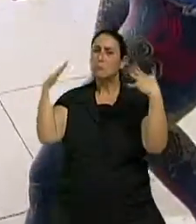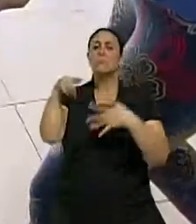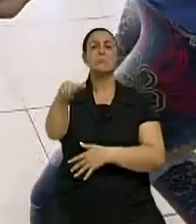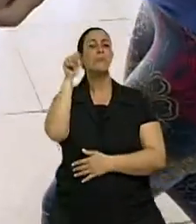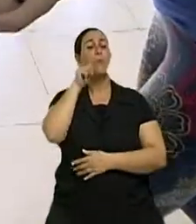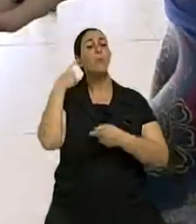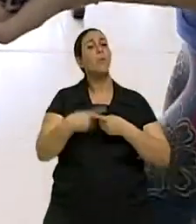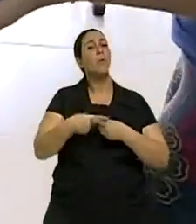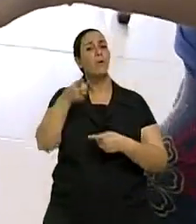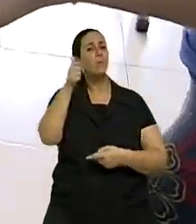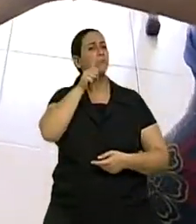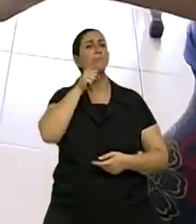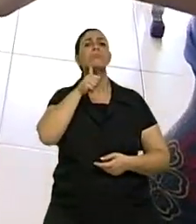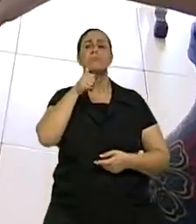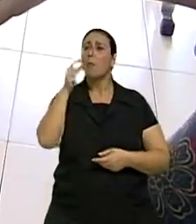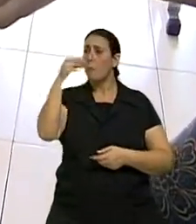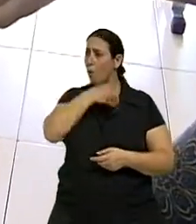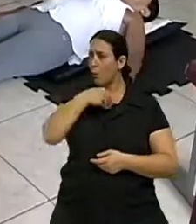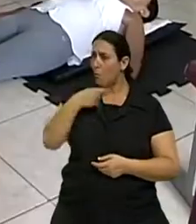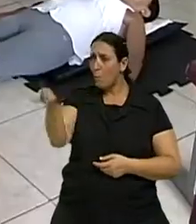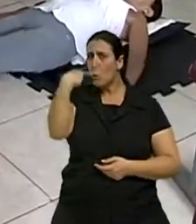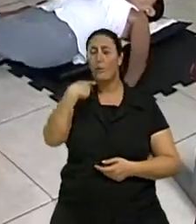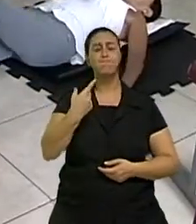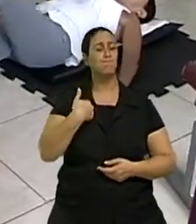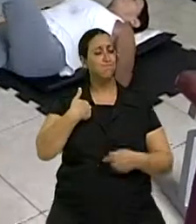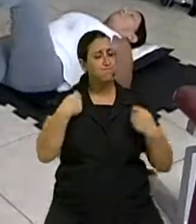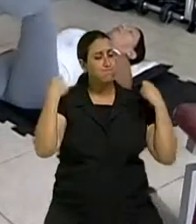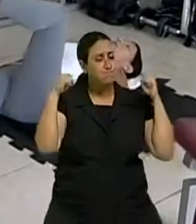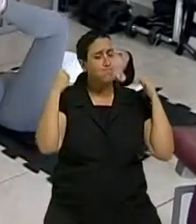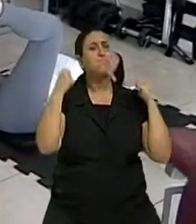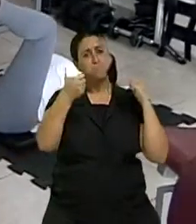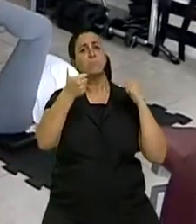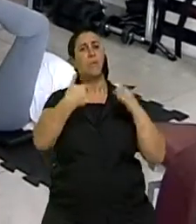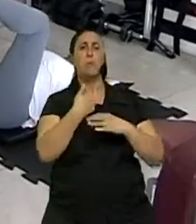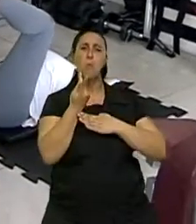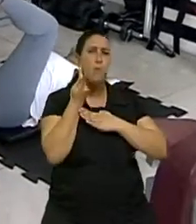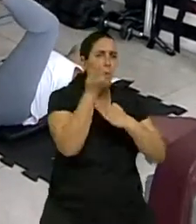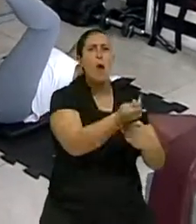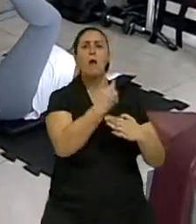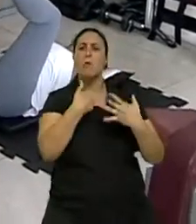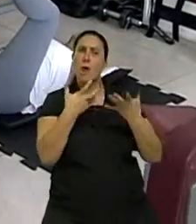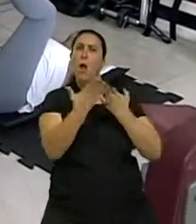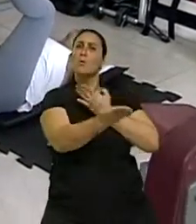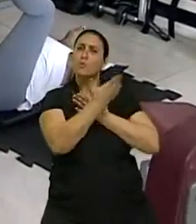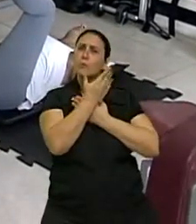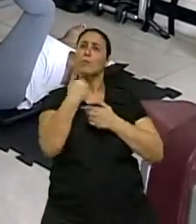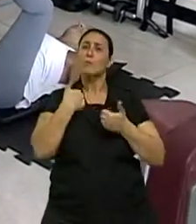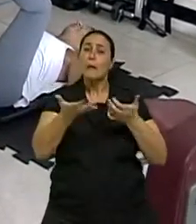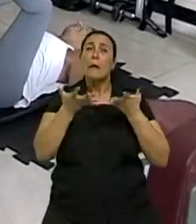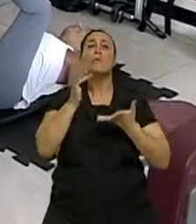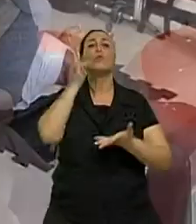médico, Maria não hesitou em procurar ajuda e buscar pela sua reabilitação, prevenindo também futuras